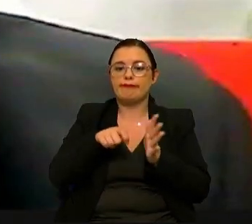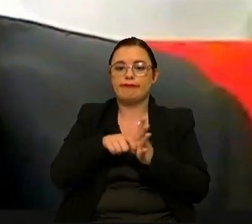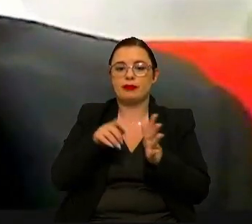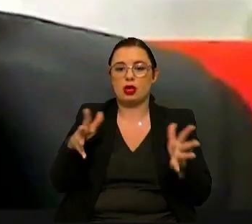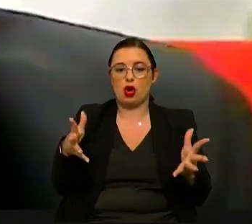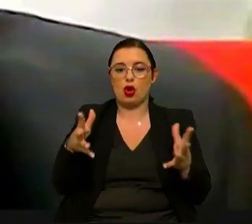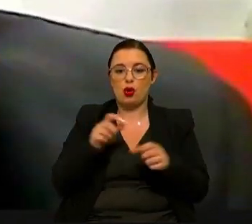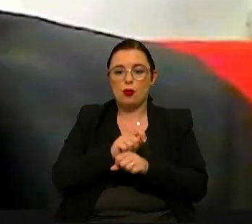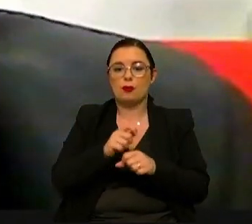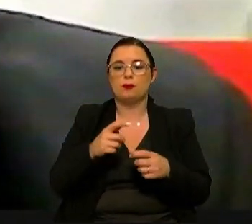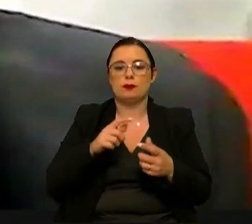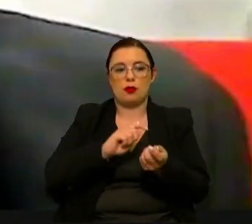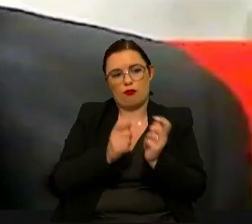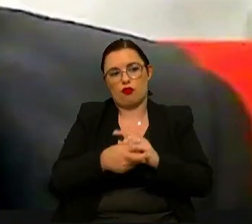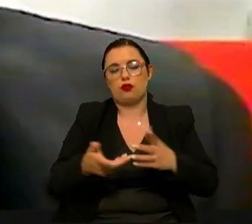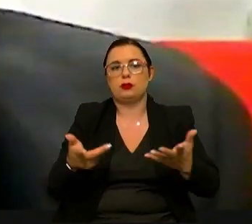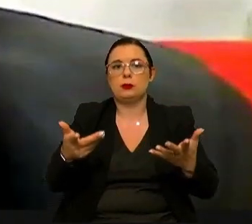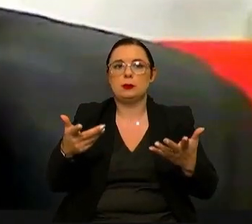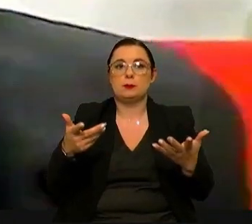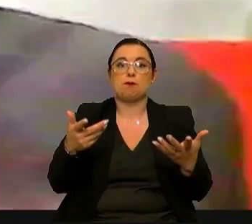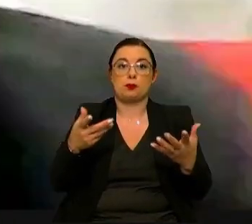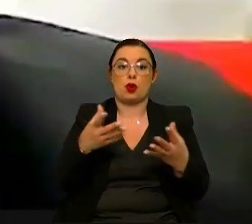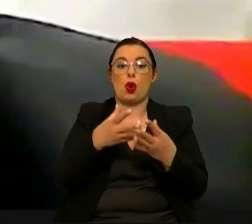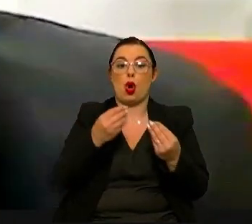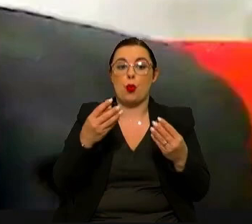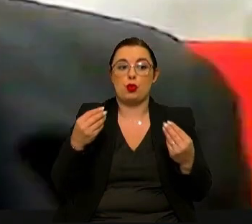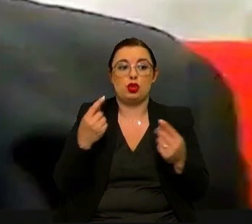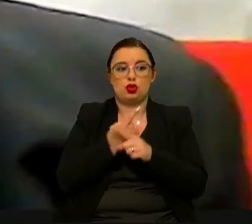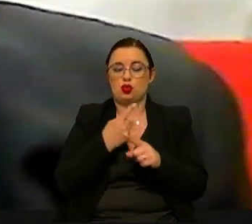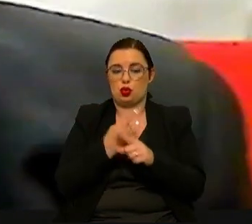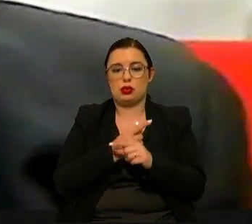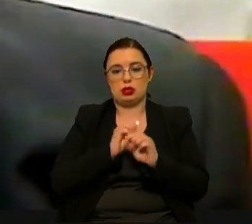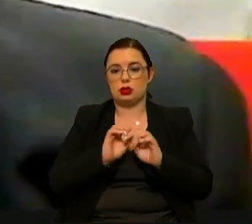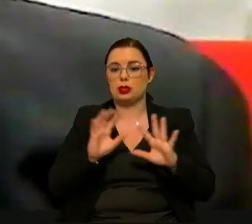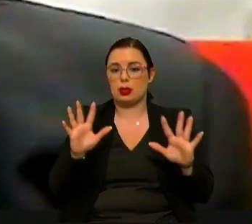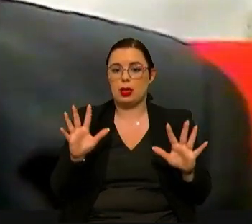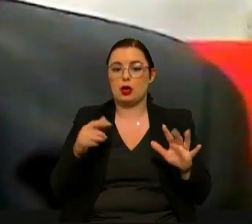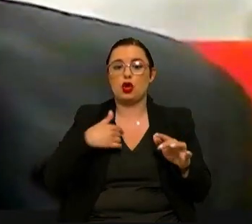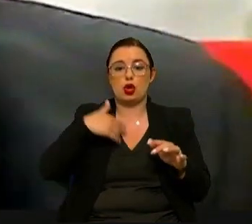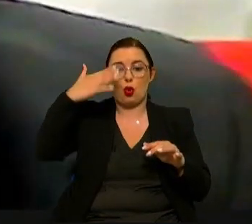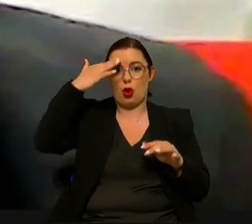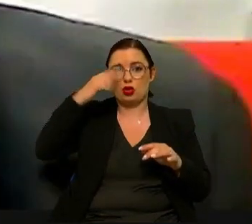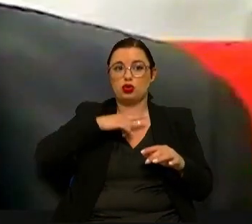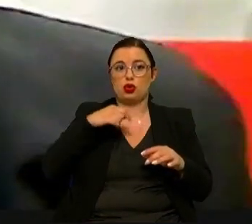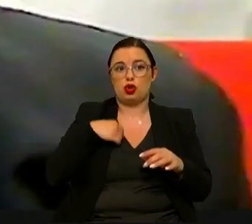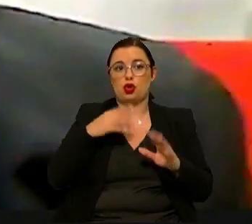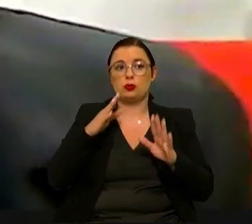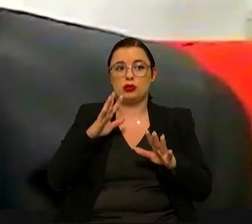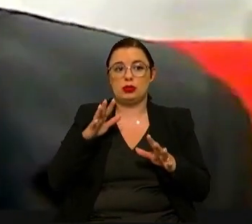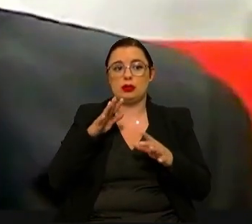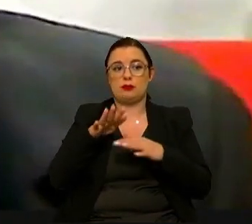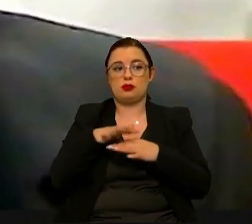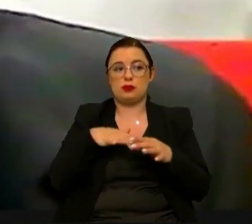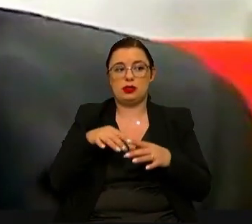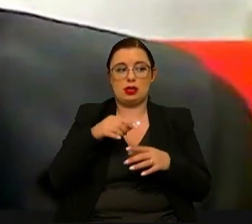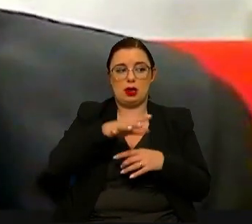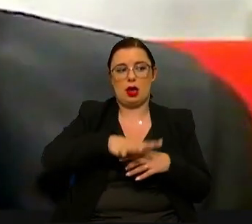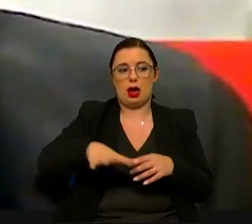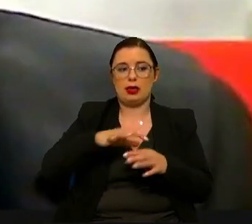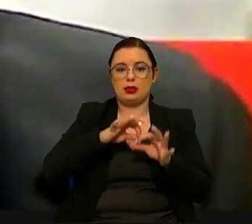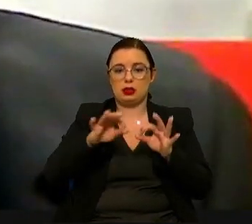revolução em termos de muitos aspectos. E acho que todos somos chamados. E territórios como o nosso,